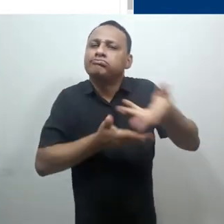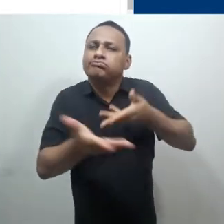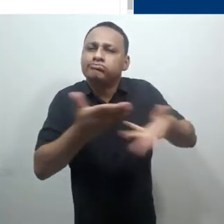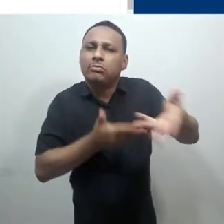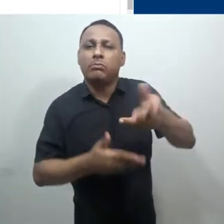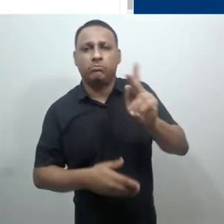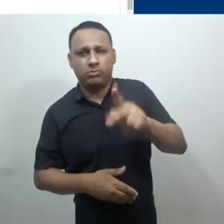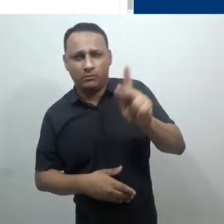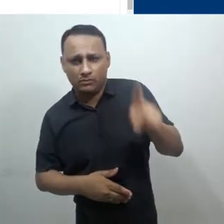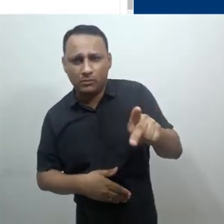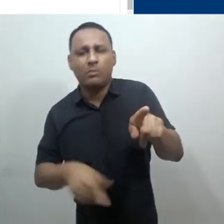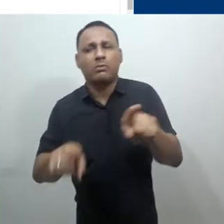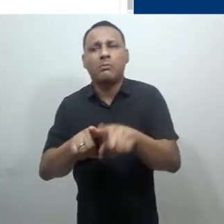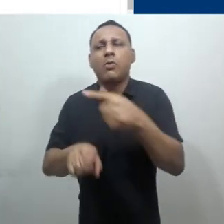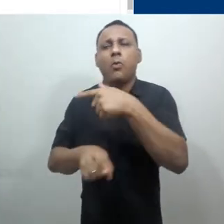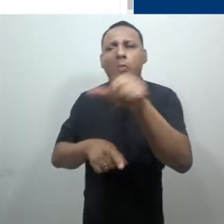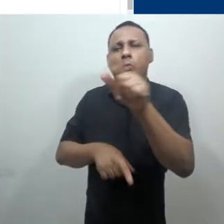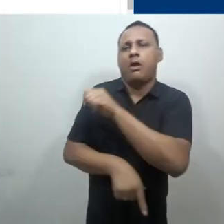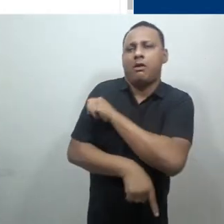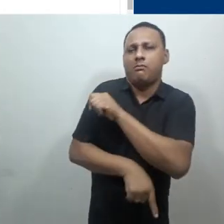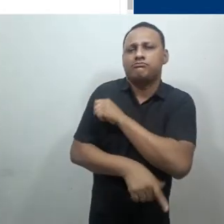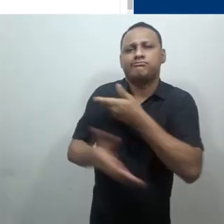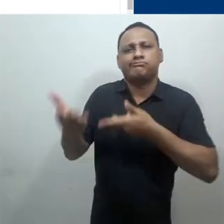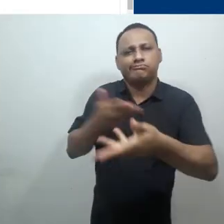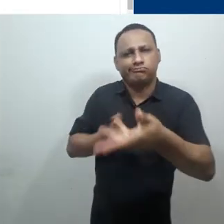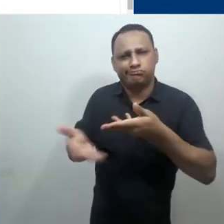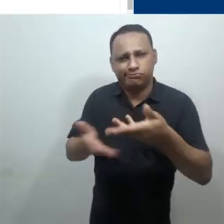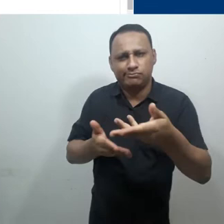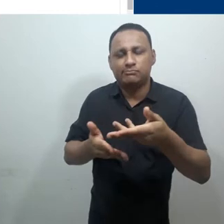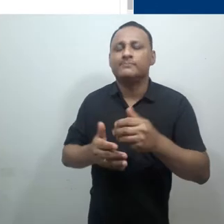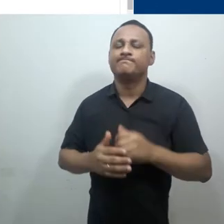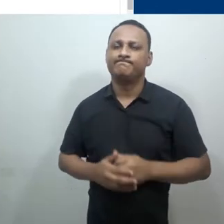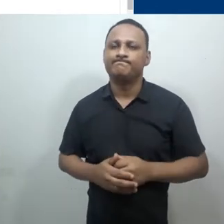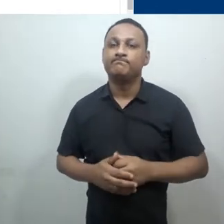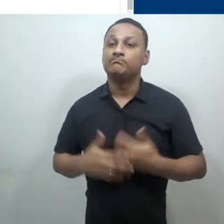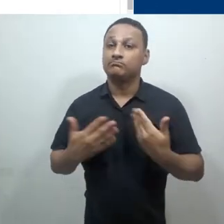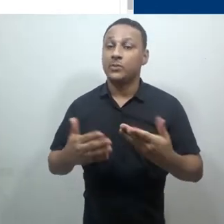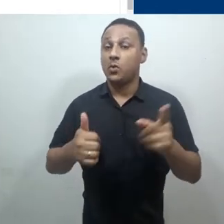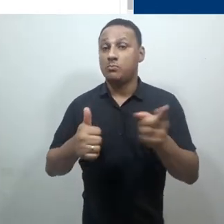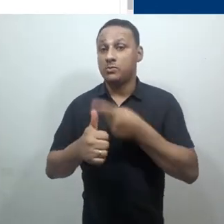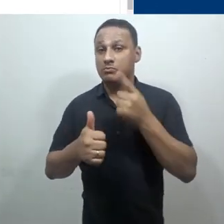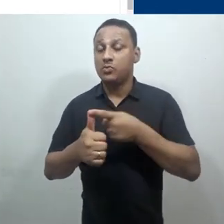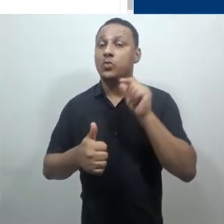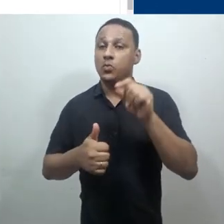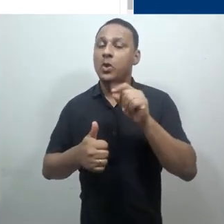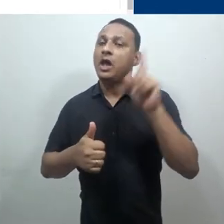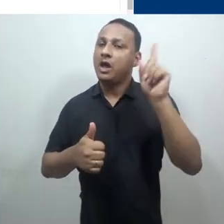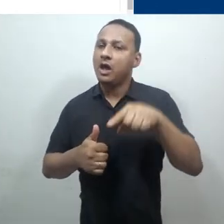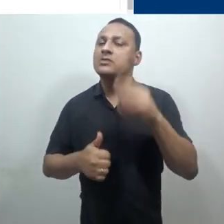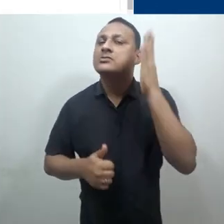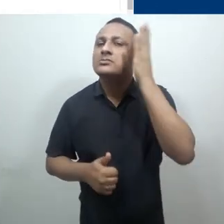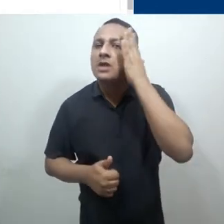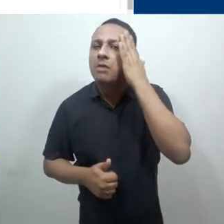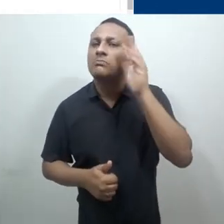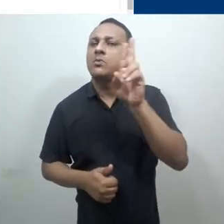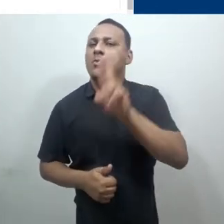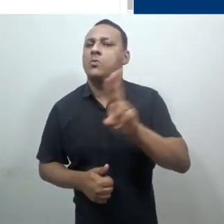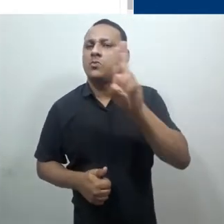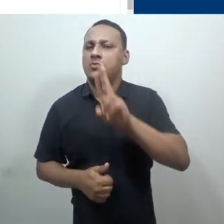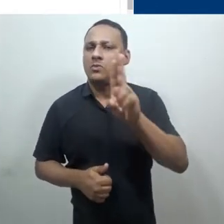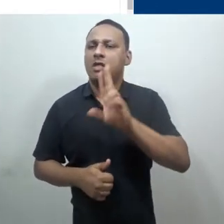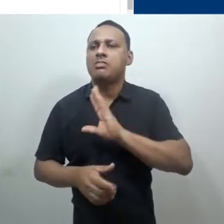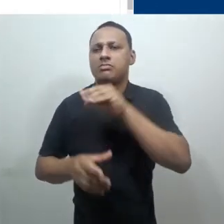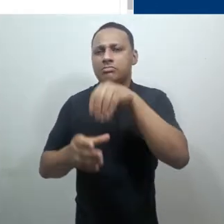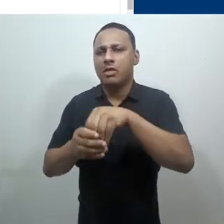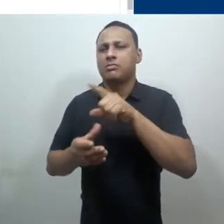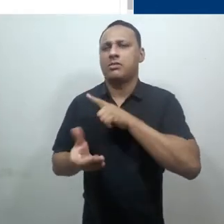estudantes. O primeiro é a capacidade de reconhecer e saber utilizar os